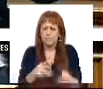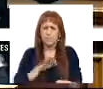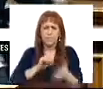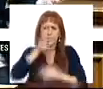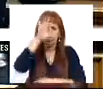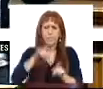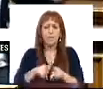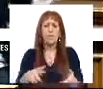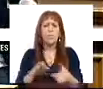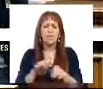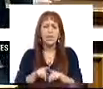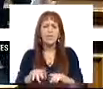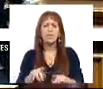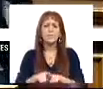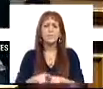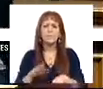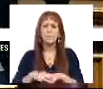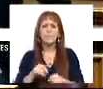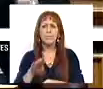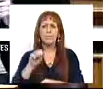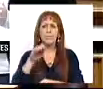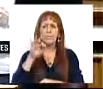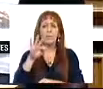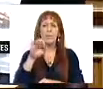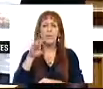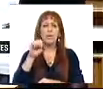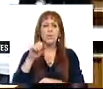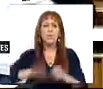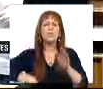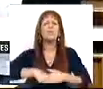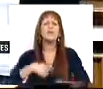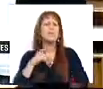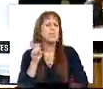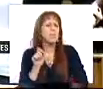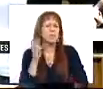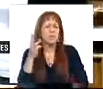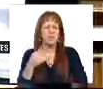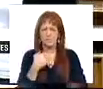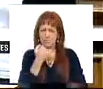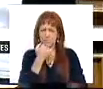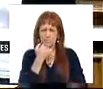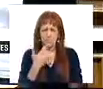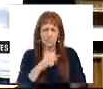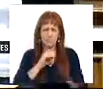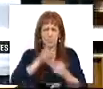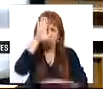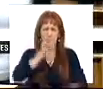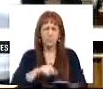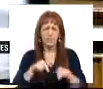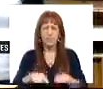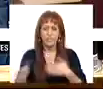Secretário de Estado, até diz que as pessoas esperam 40 segundos, no máximo 3 minutos. Veja bem, isto é para rir, Sr. Secretário de Estado.